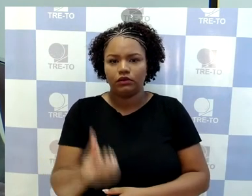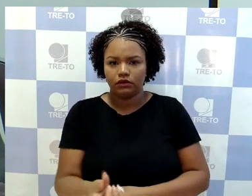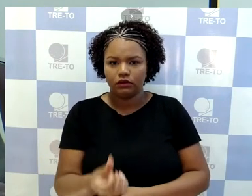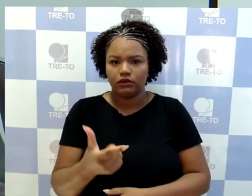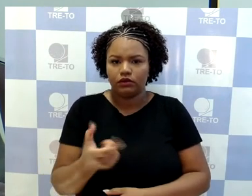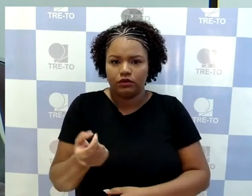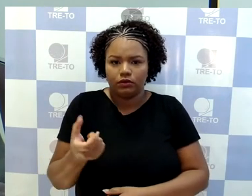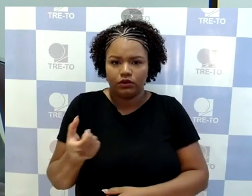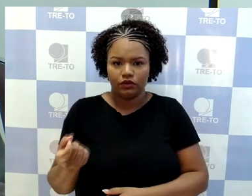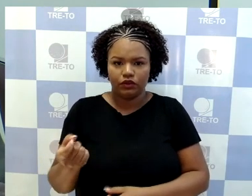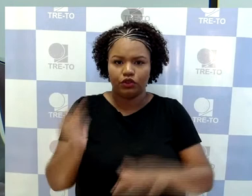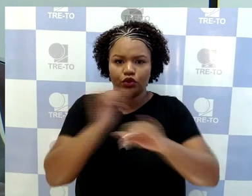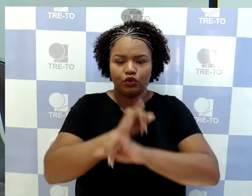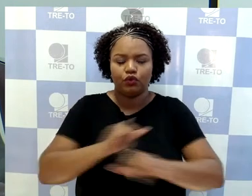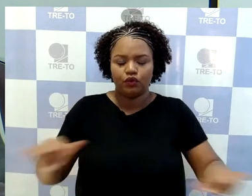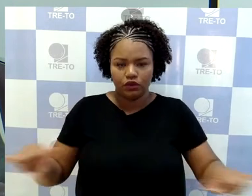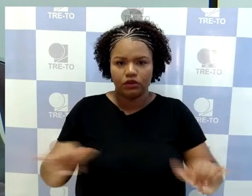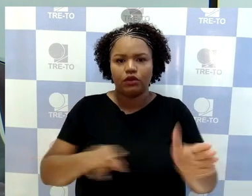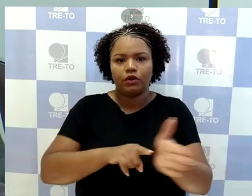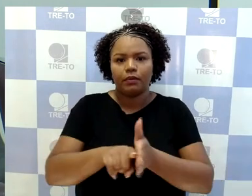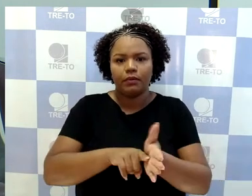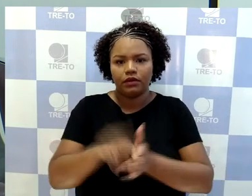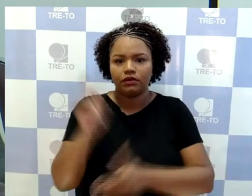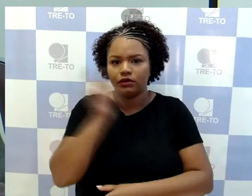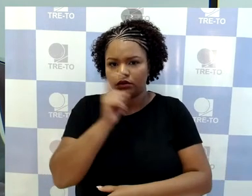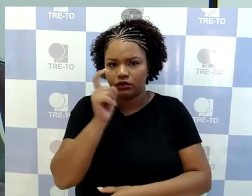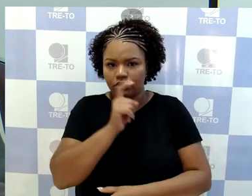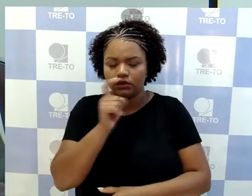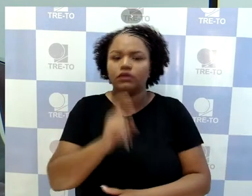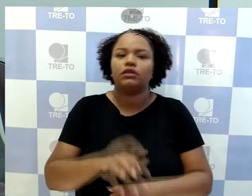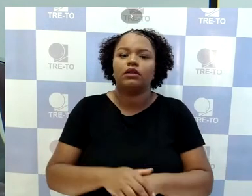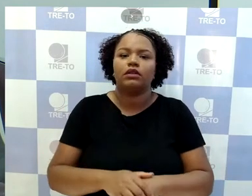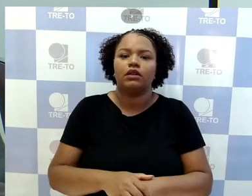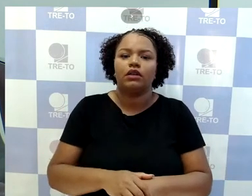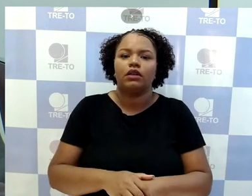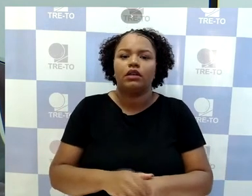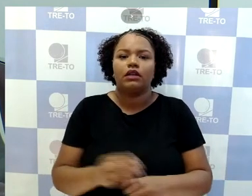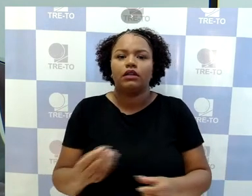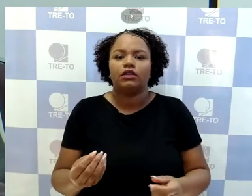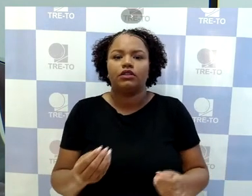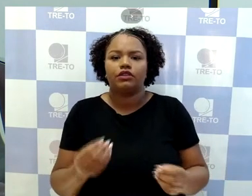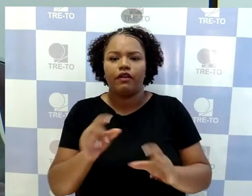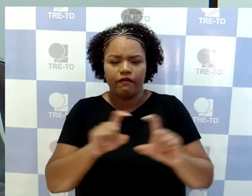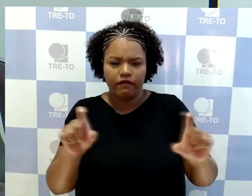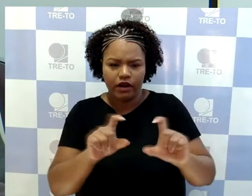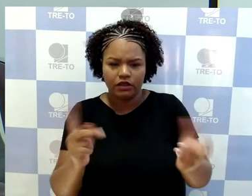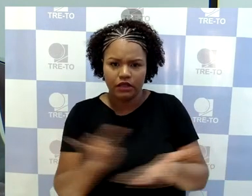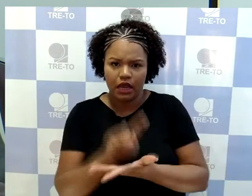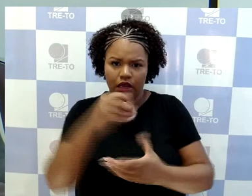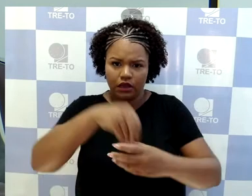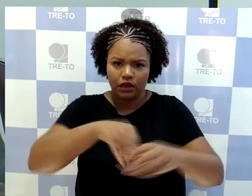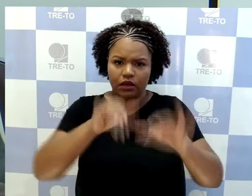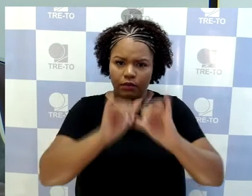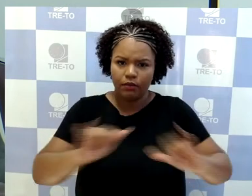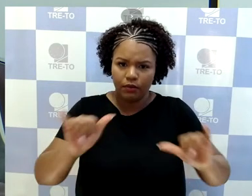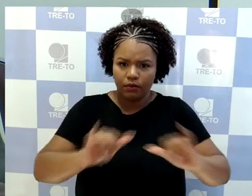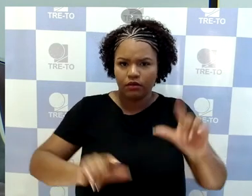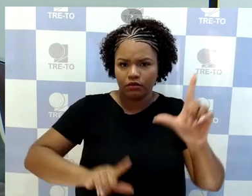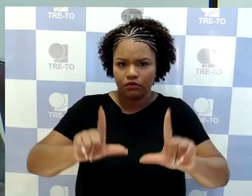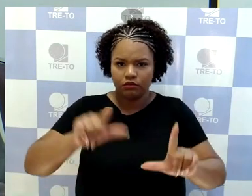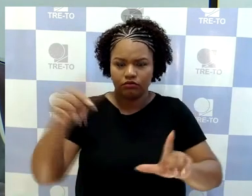Divulgação de Perciso Florento e Divulgação de Fatos Inverídicos na Propaganda Eleitoral. Relatoria do doutor Rodrigo de Menezes dos Santos,